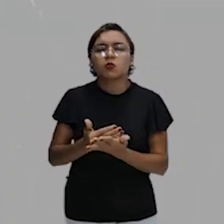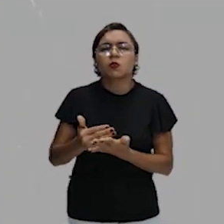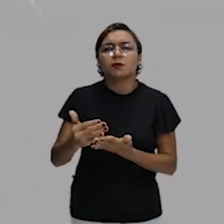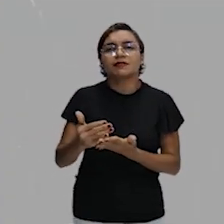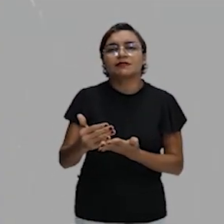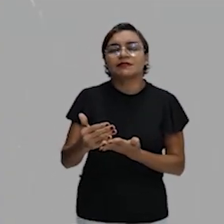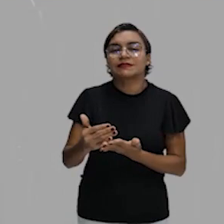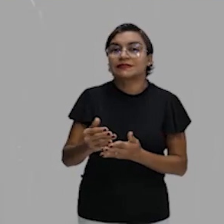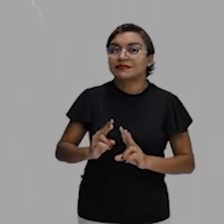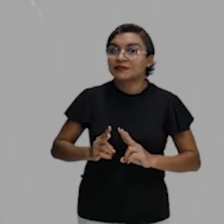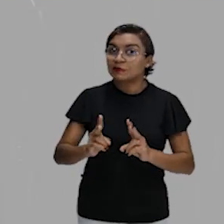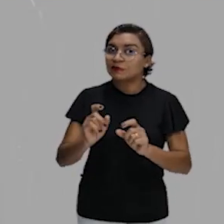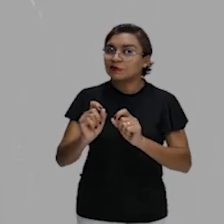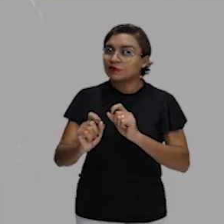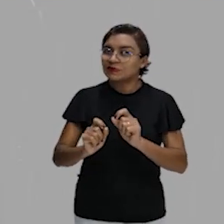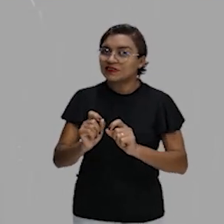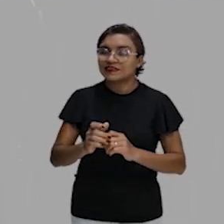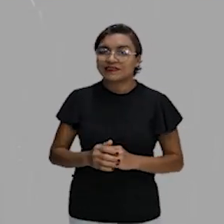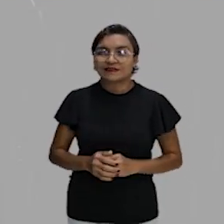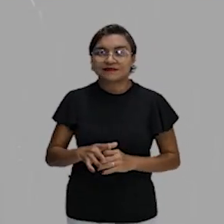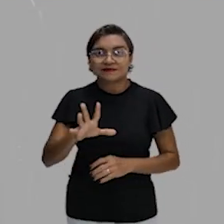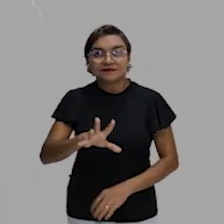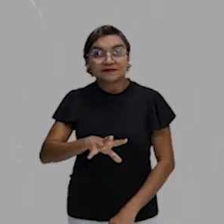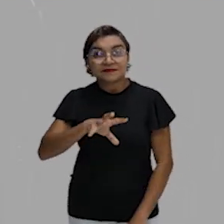mas sempre com aquele nosso mantra, né? Como é que é?